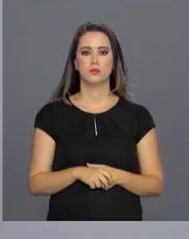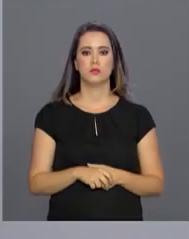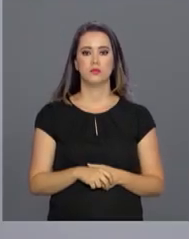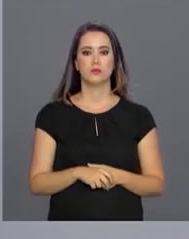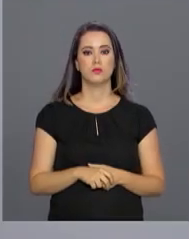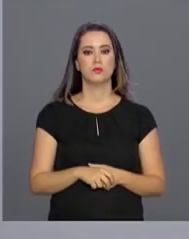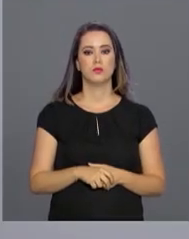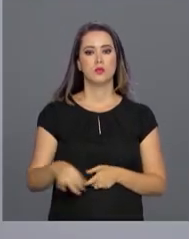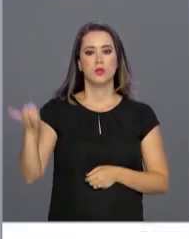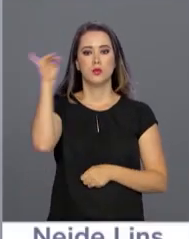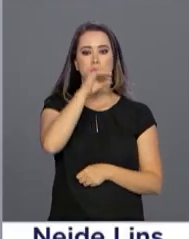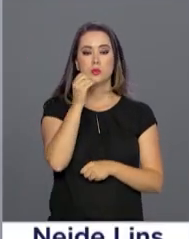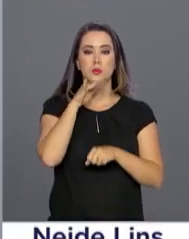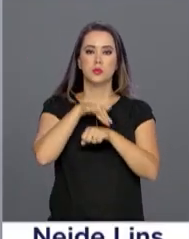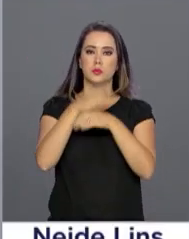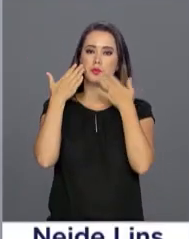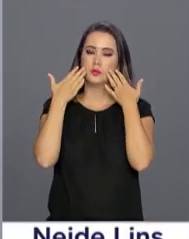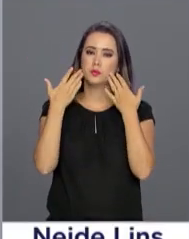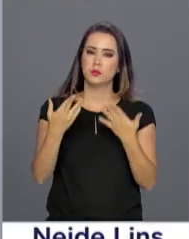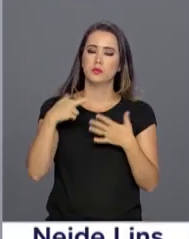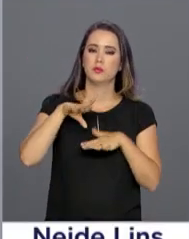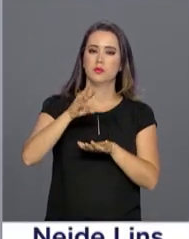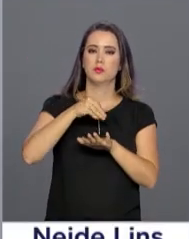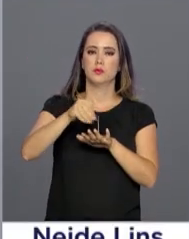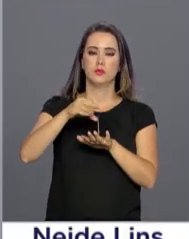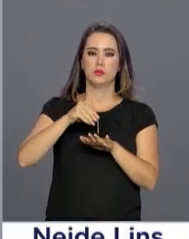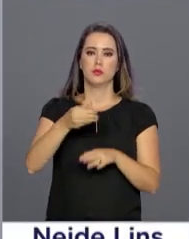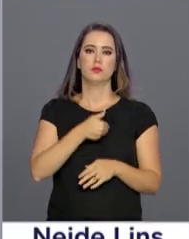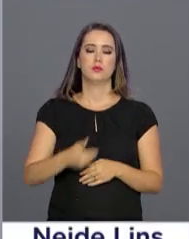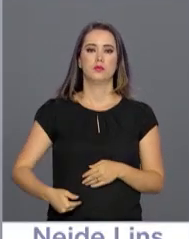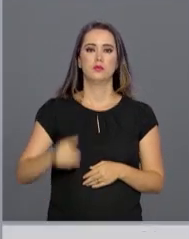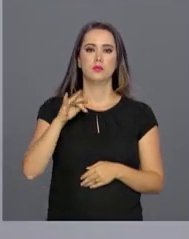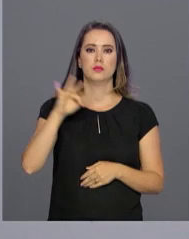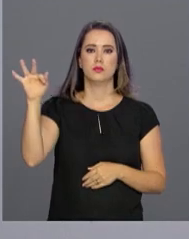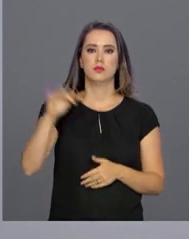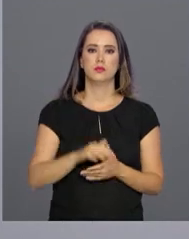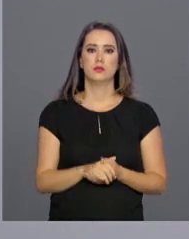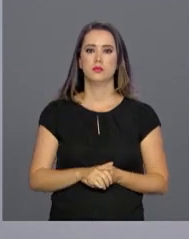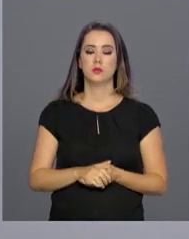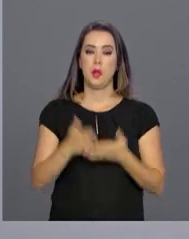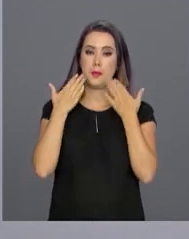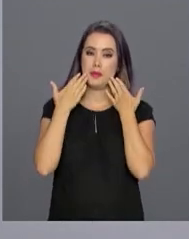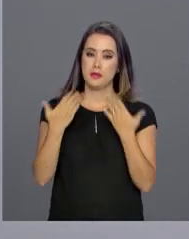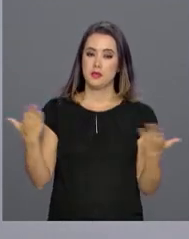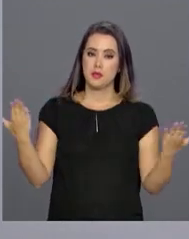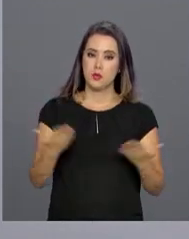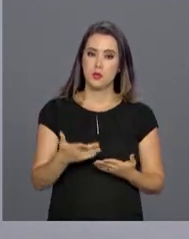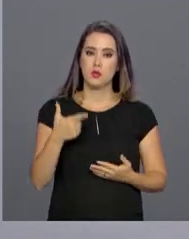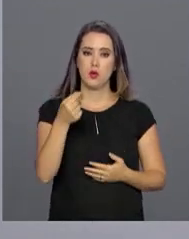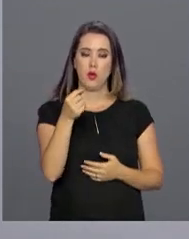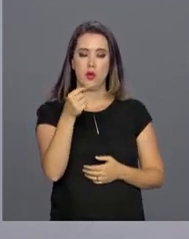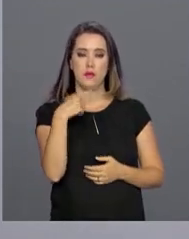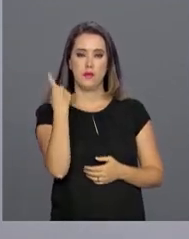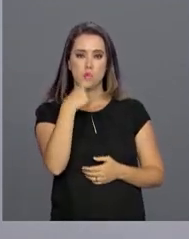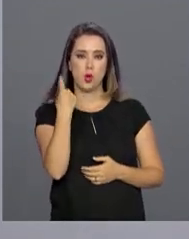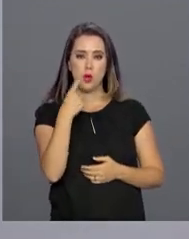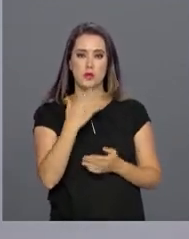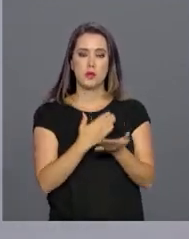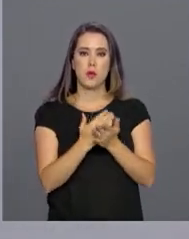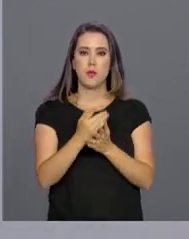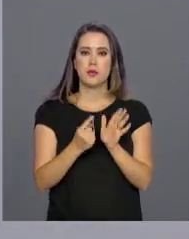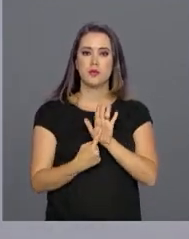Olá, boa noite no ar o repórter NBR com as notícias do governo federal. A edição das 20 começa mostrando